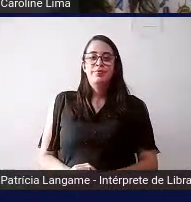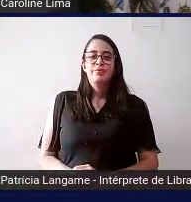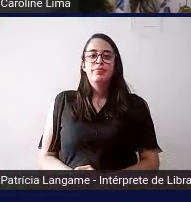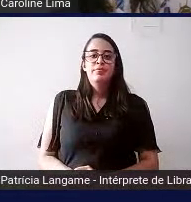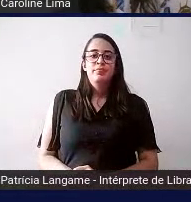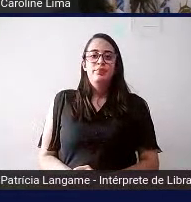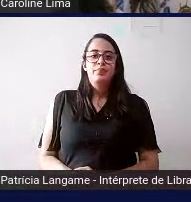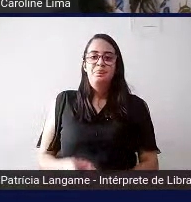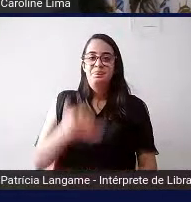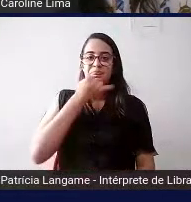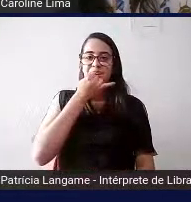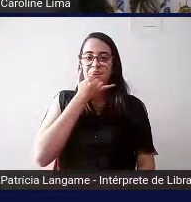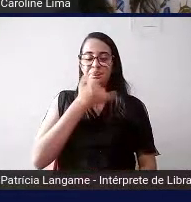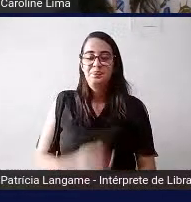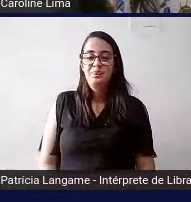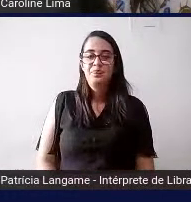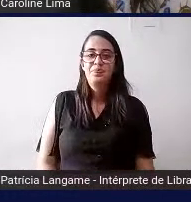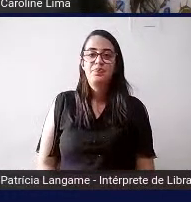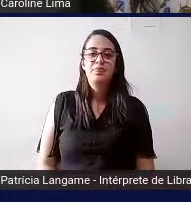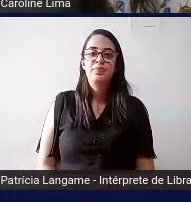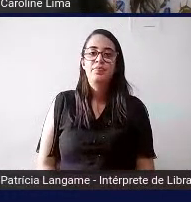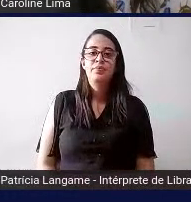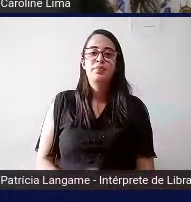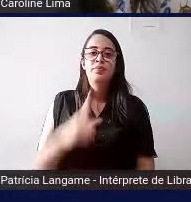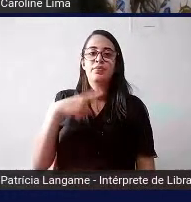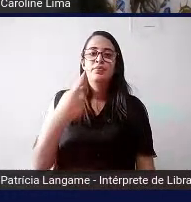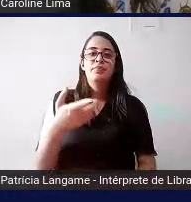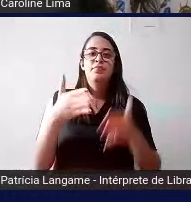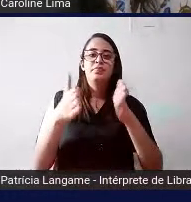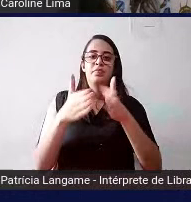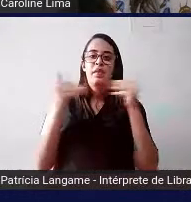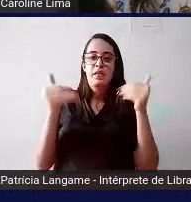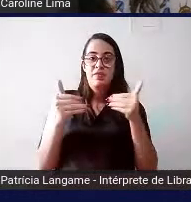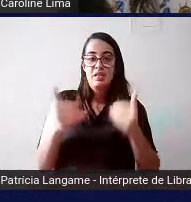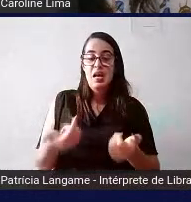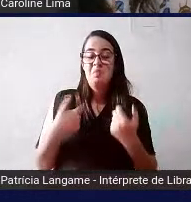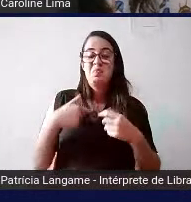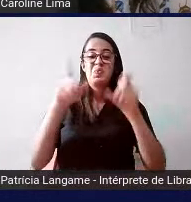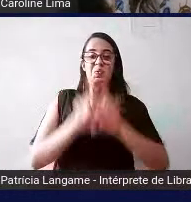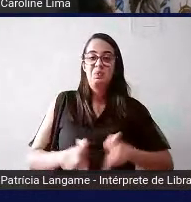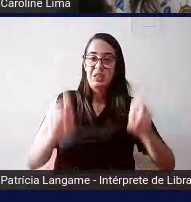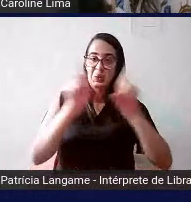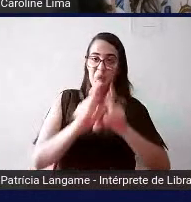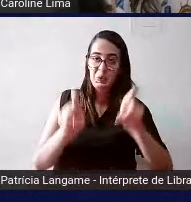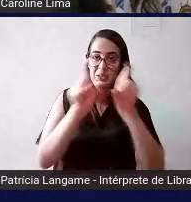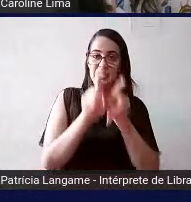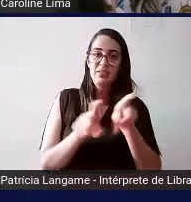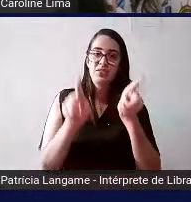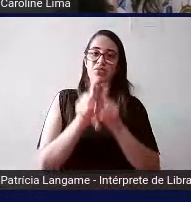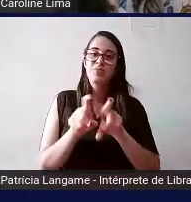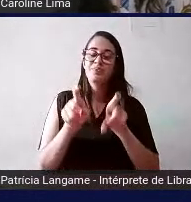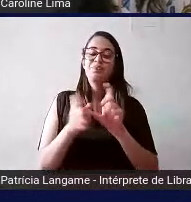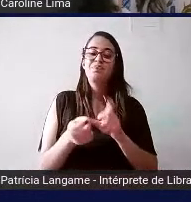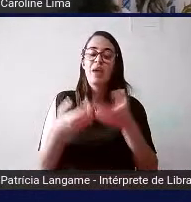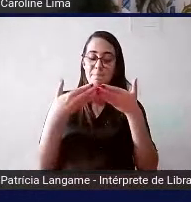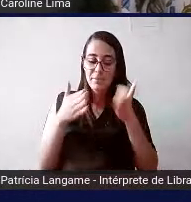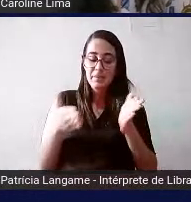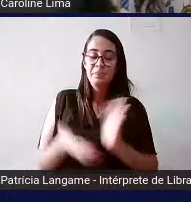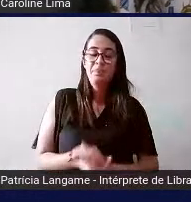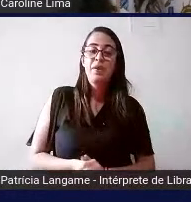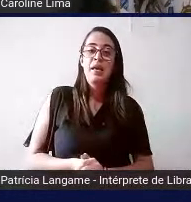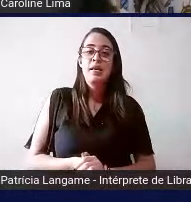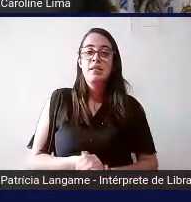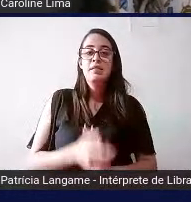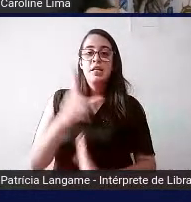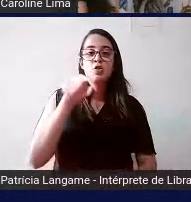perdão depois eu peço que vocês abram nos seus computadores então ao selecionar